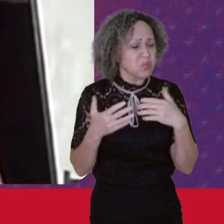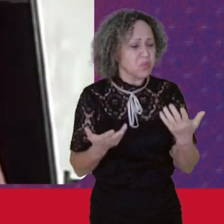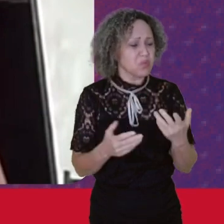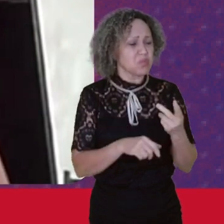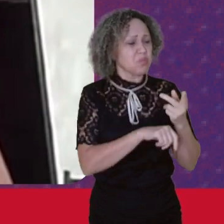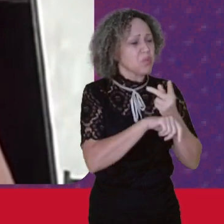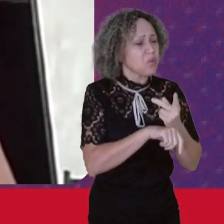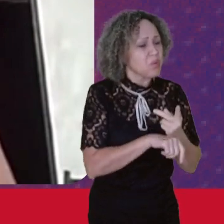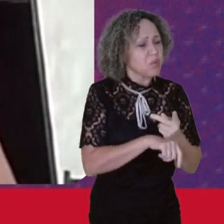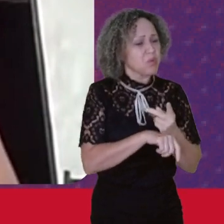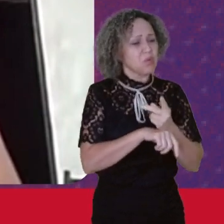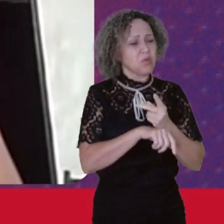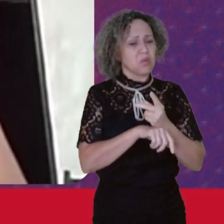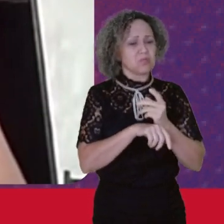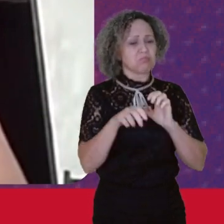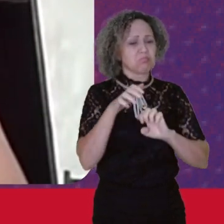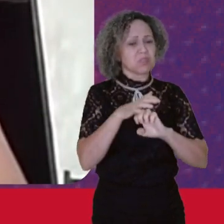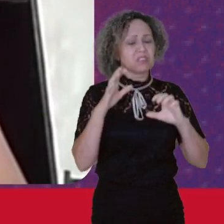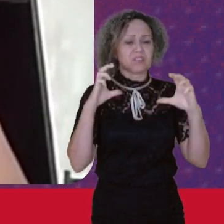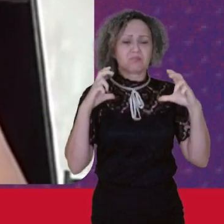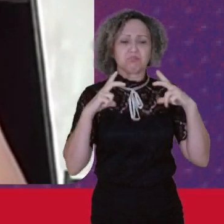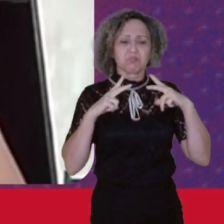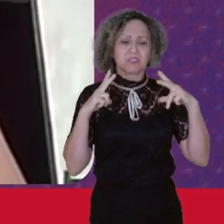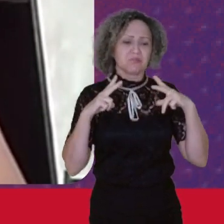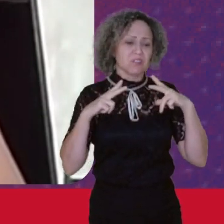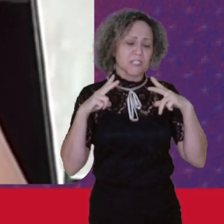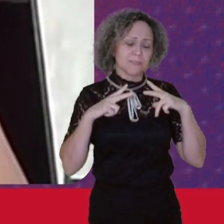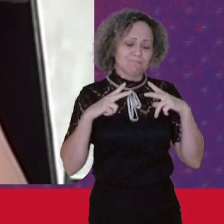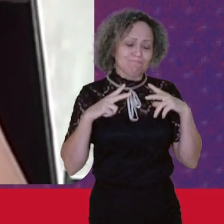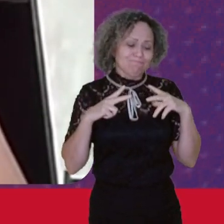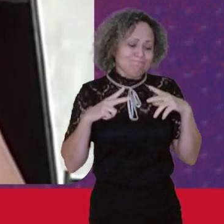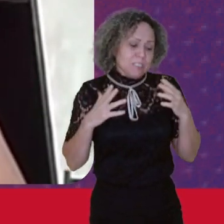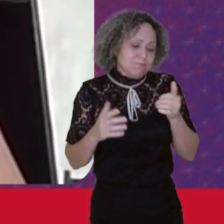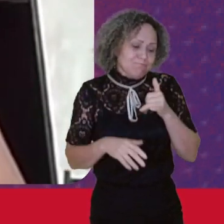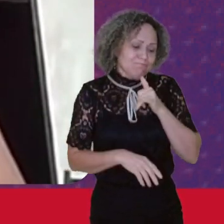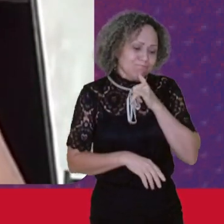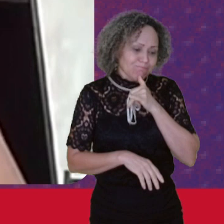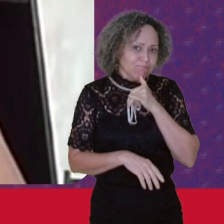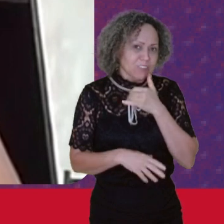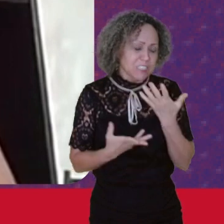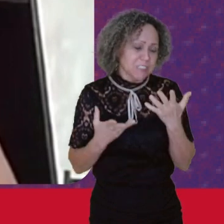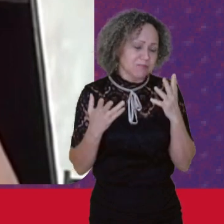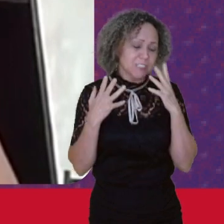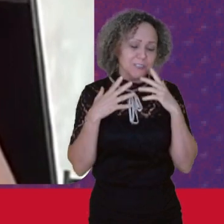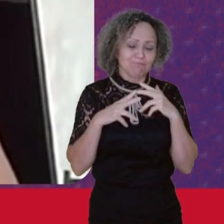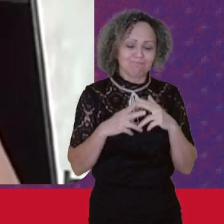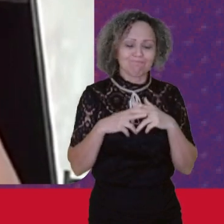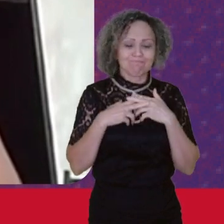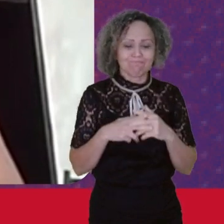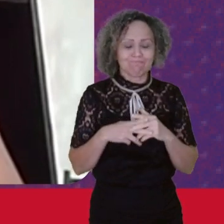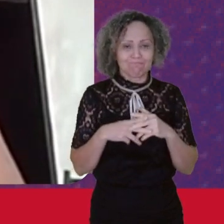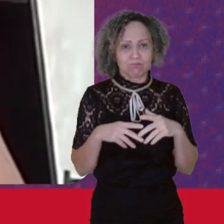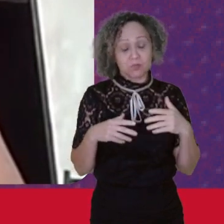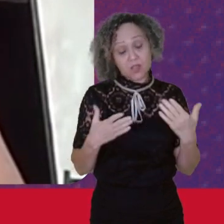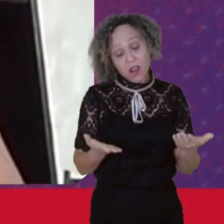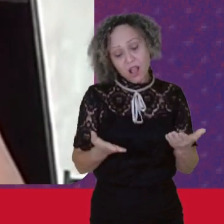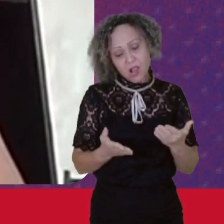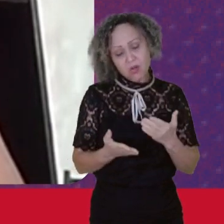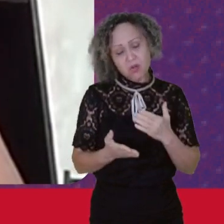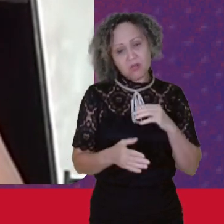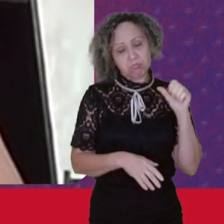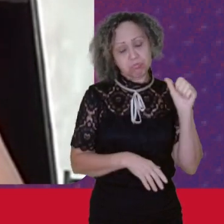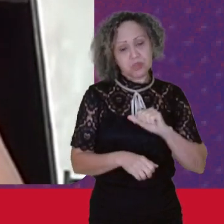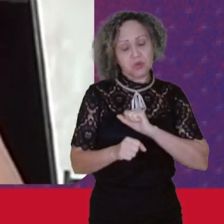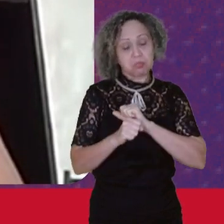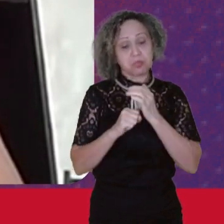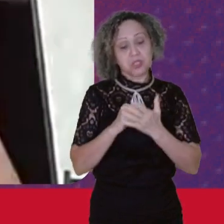A oportunidade Infelizmente É muito complicado E agora então Com essa pandemia Que está mais